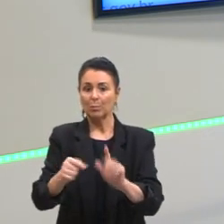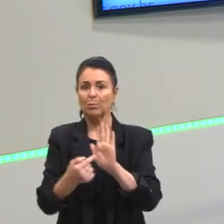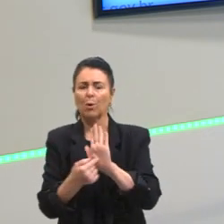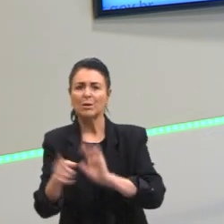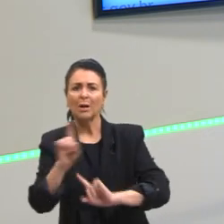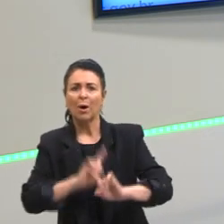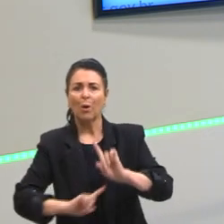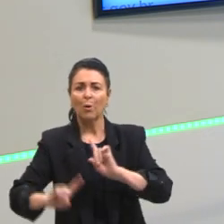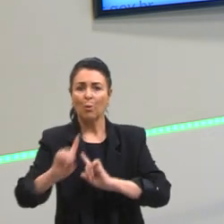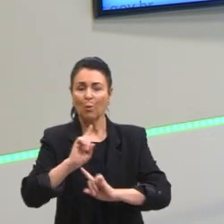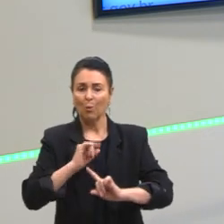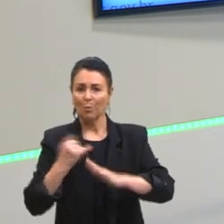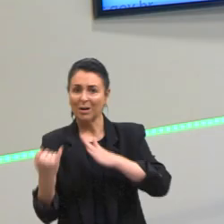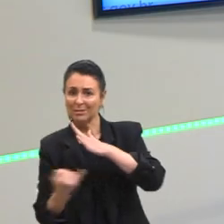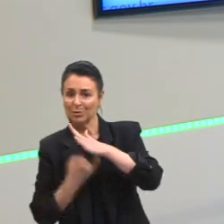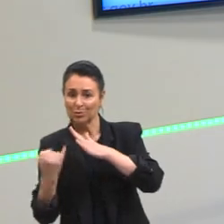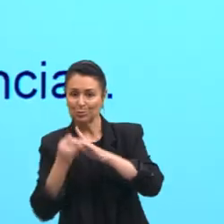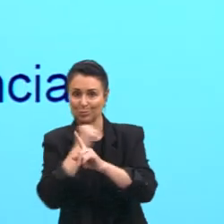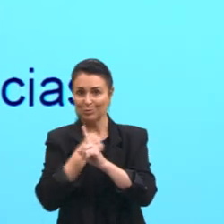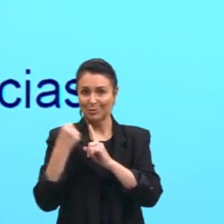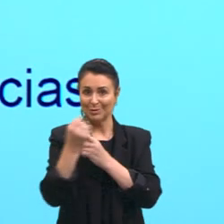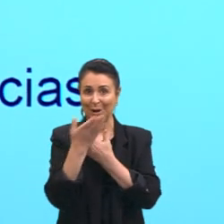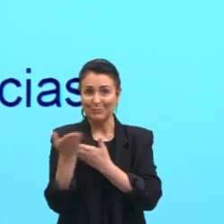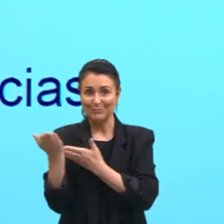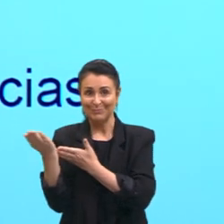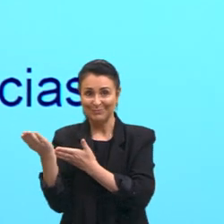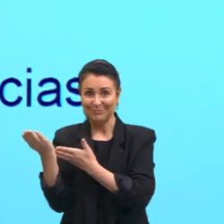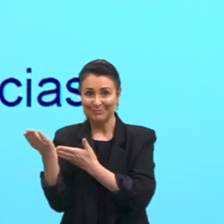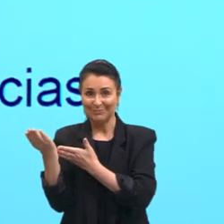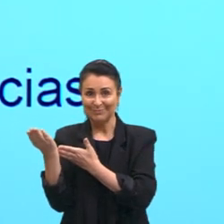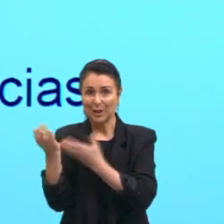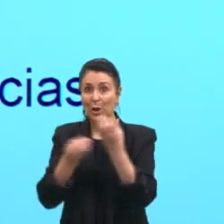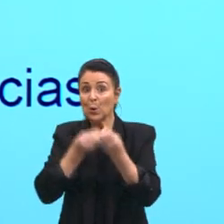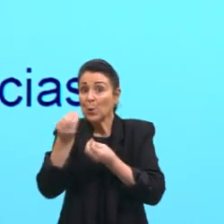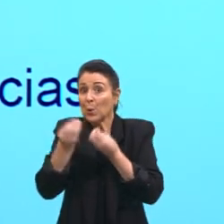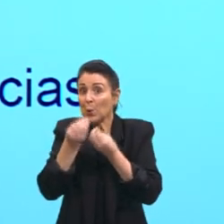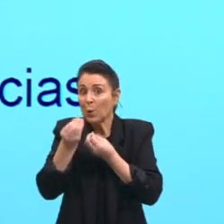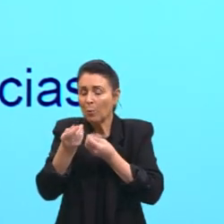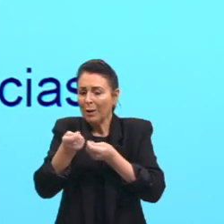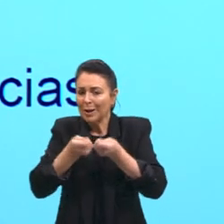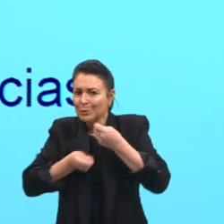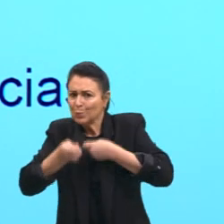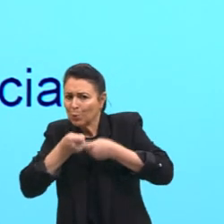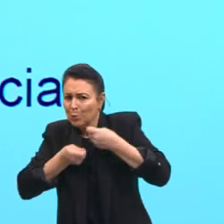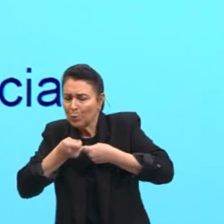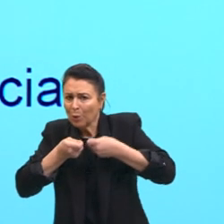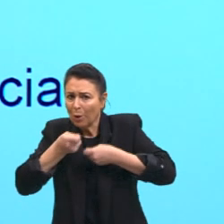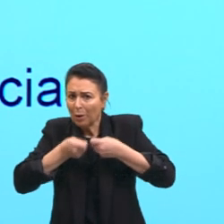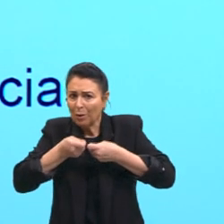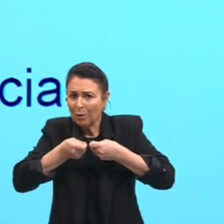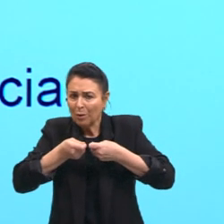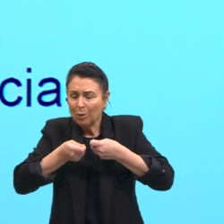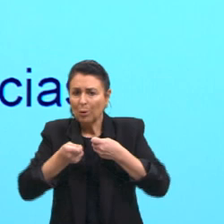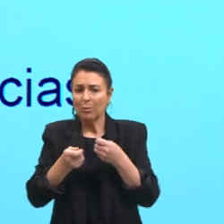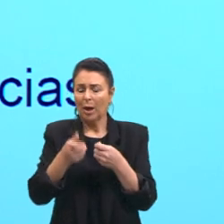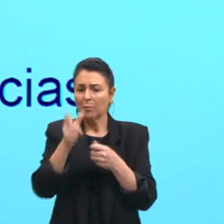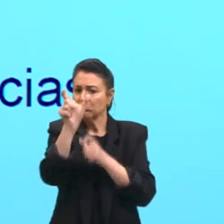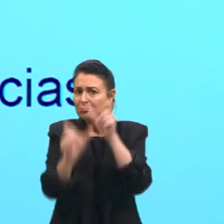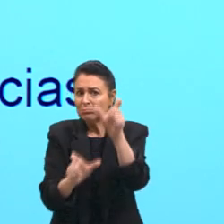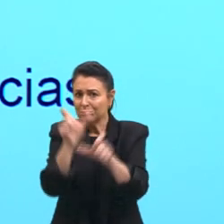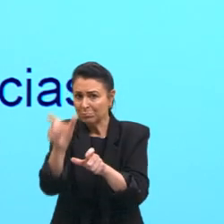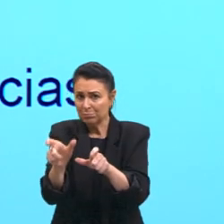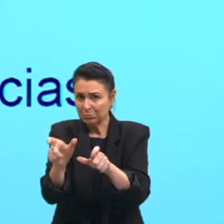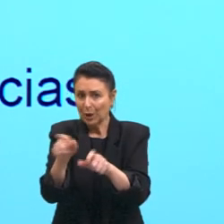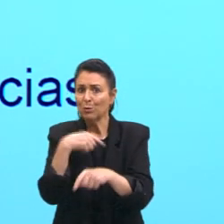instituições sociais que já estão aí, como elas podem controlar os indivíduos. Muitas vezes nós, como nos controlam,